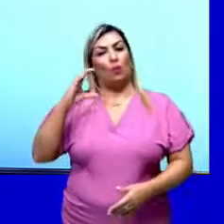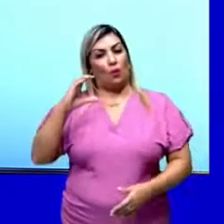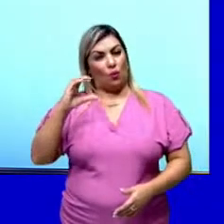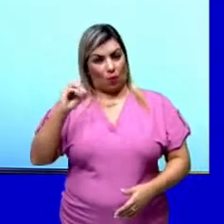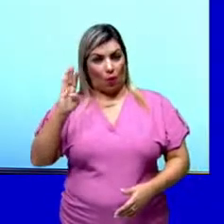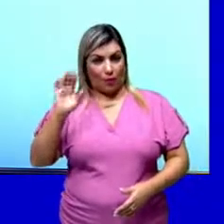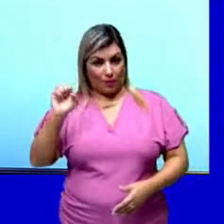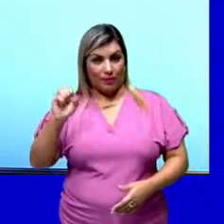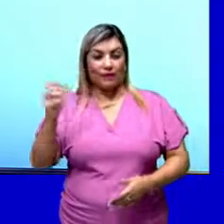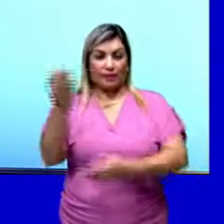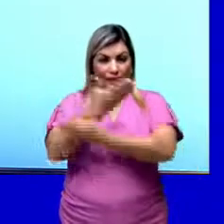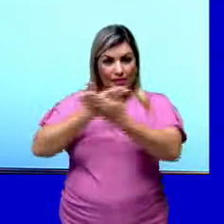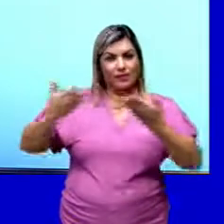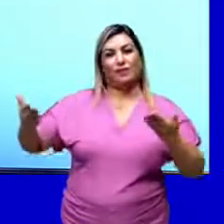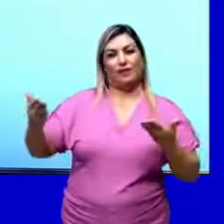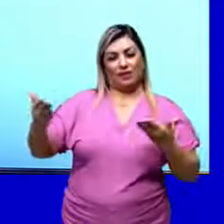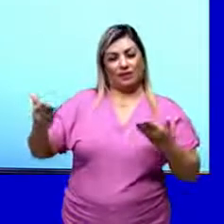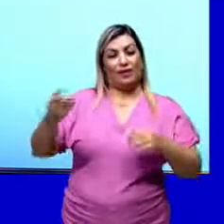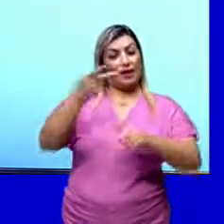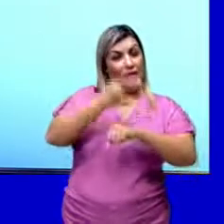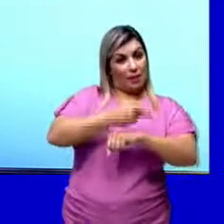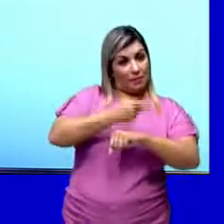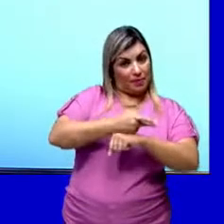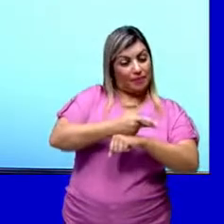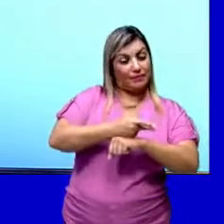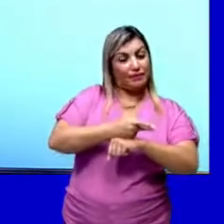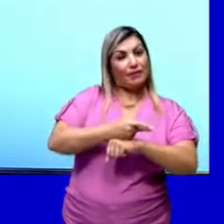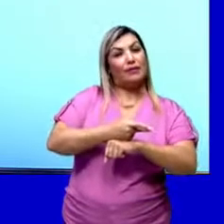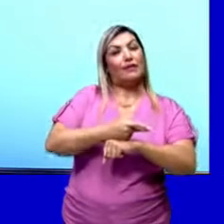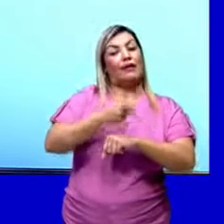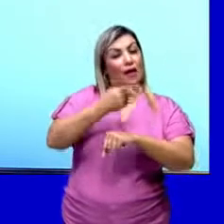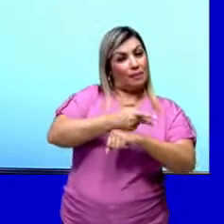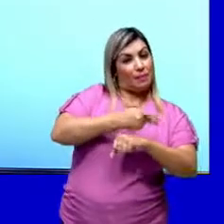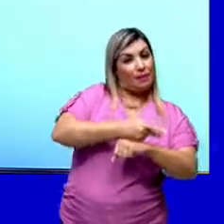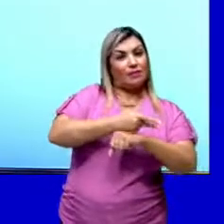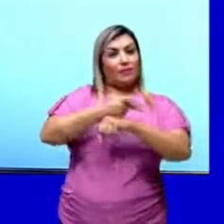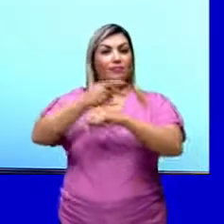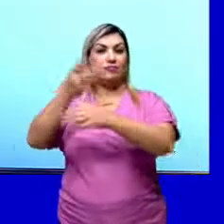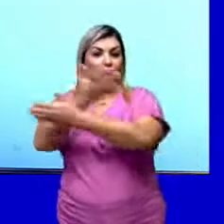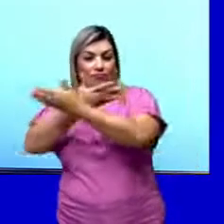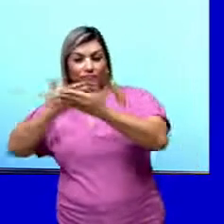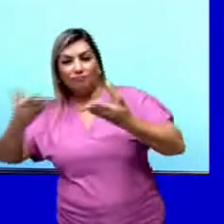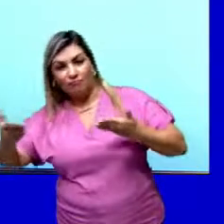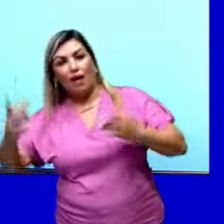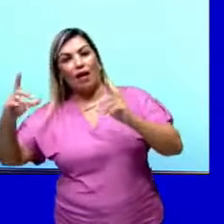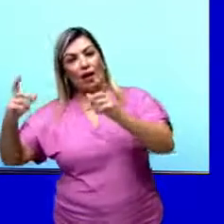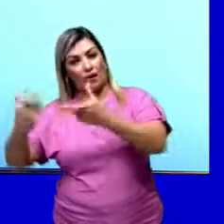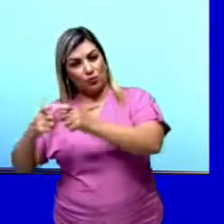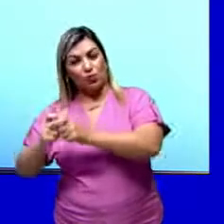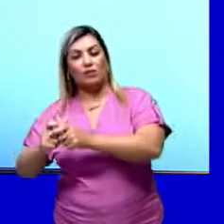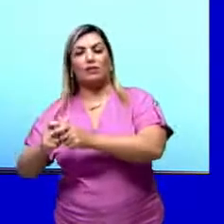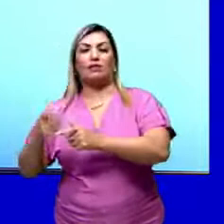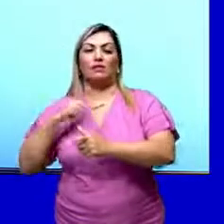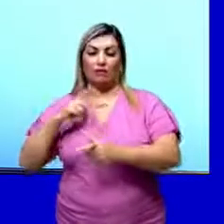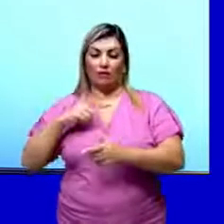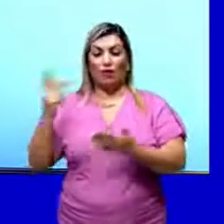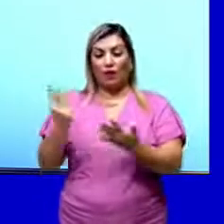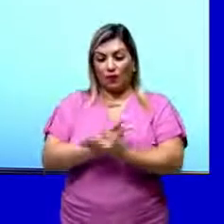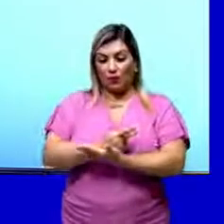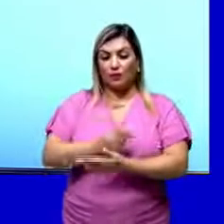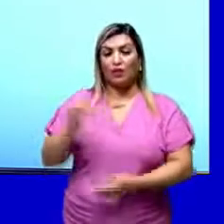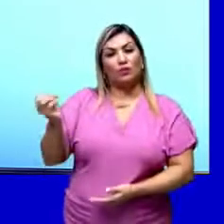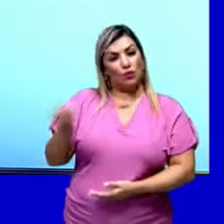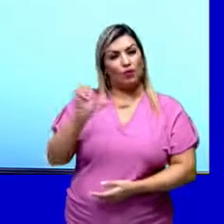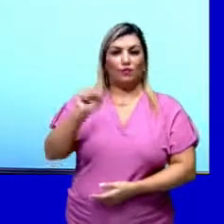onde vai oxidar. A prata vai ganhar esses elétrons, vai reduzir. E vai tornar